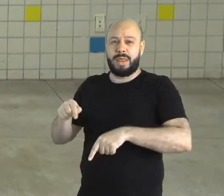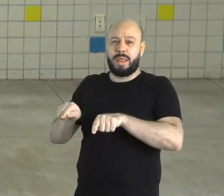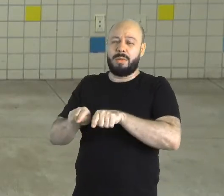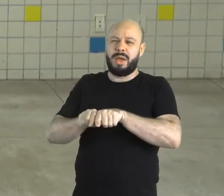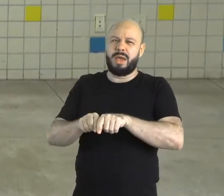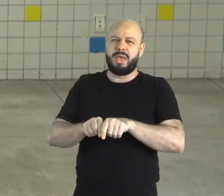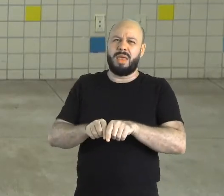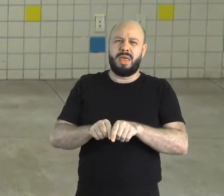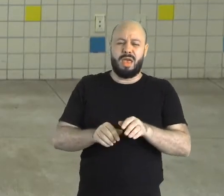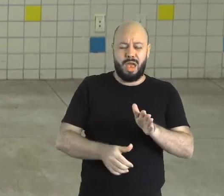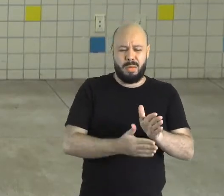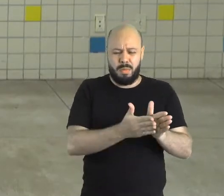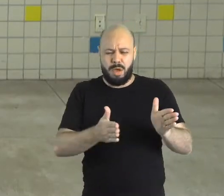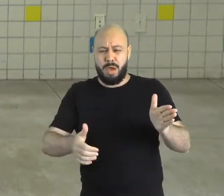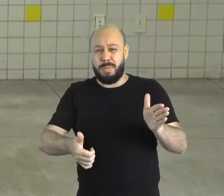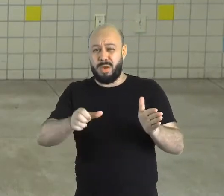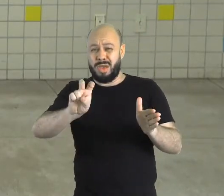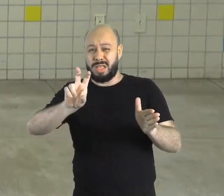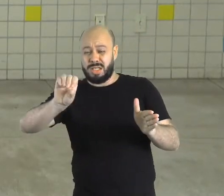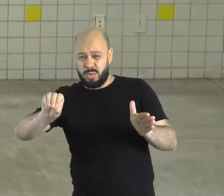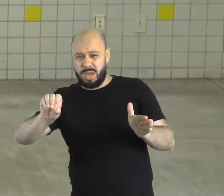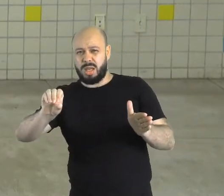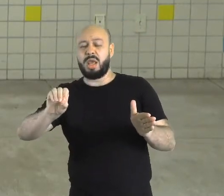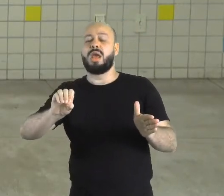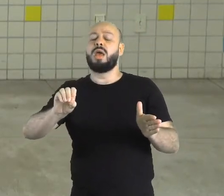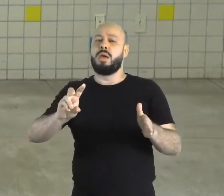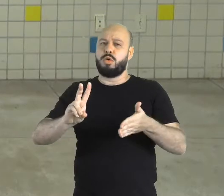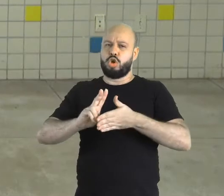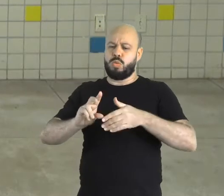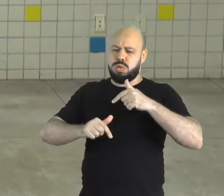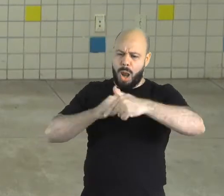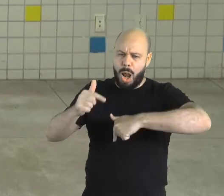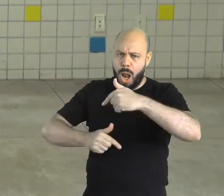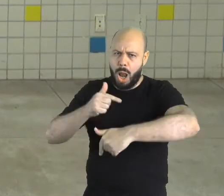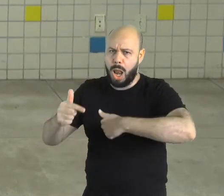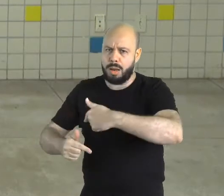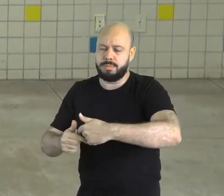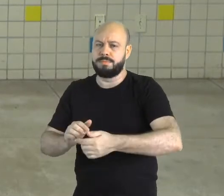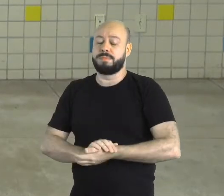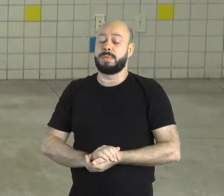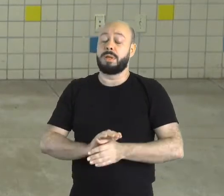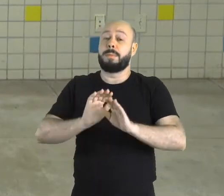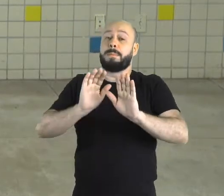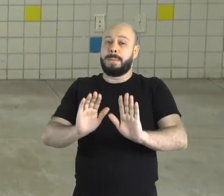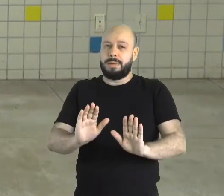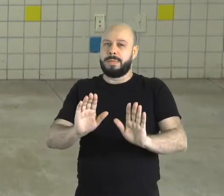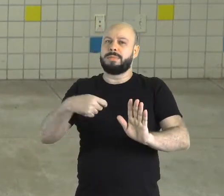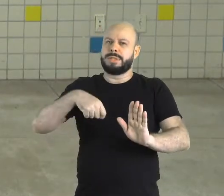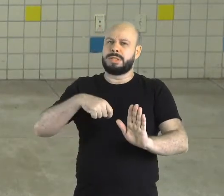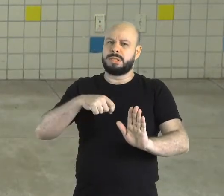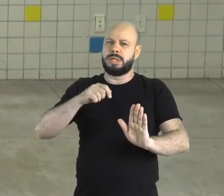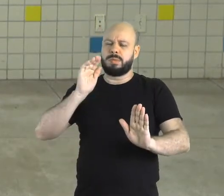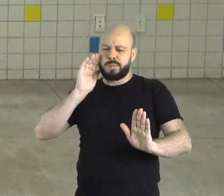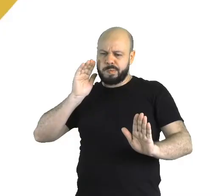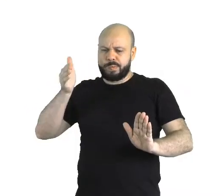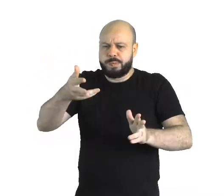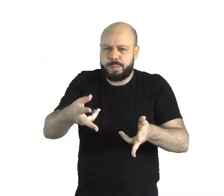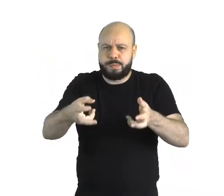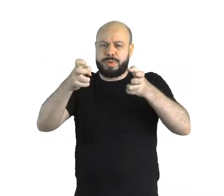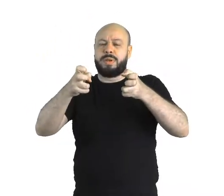1550, a mão de obra indígena foi amplamente utilizada. Porém, nós devemos destacar também as